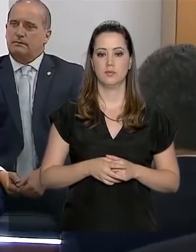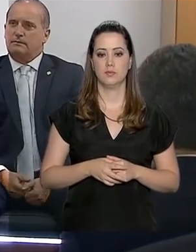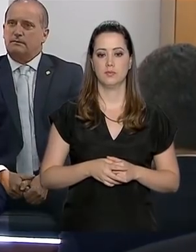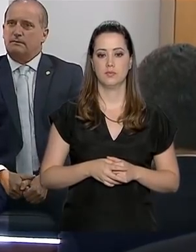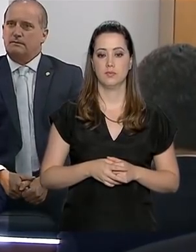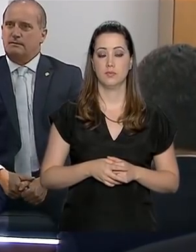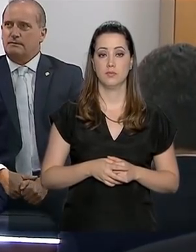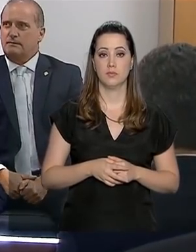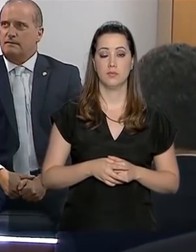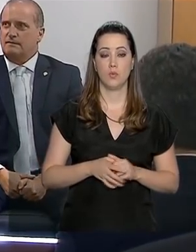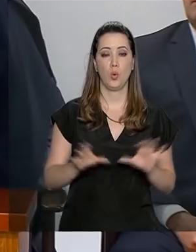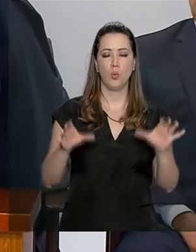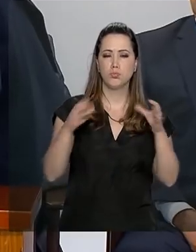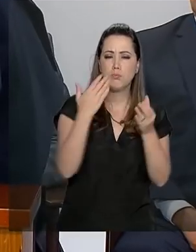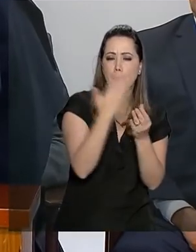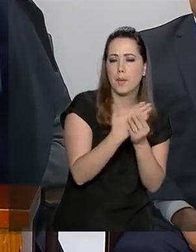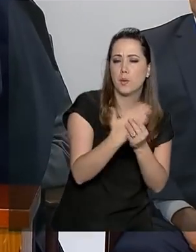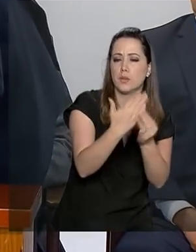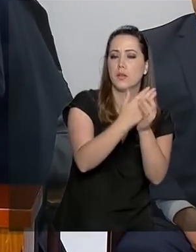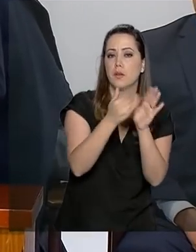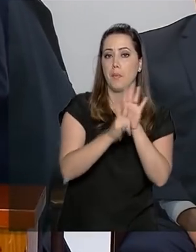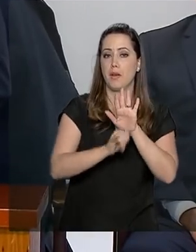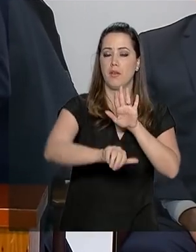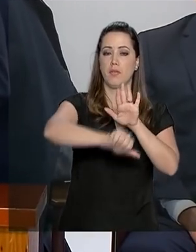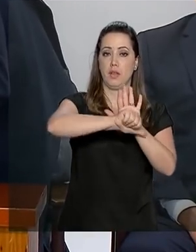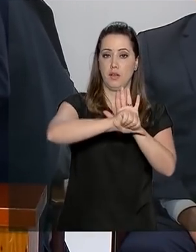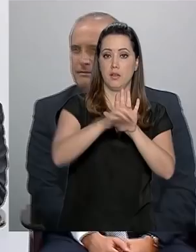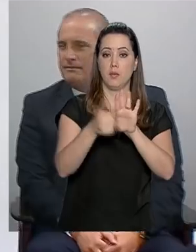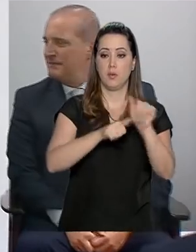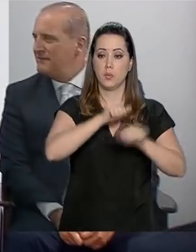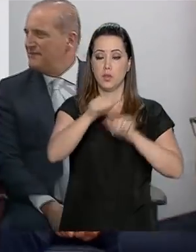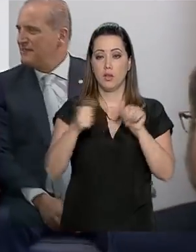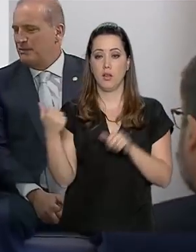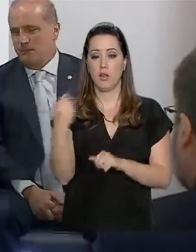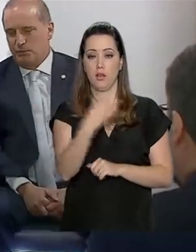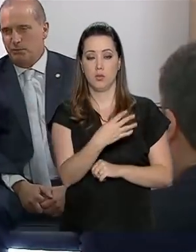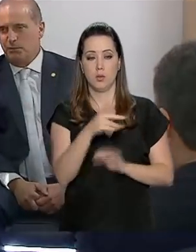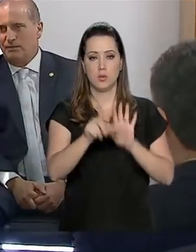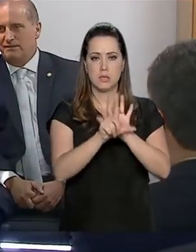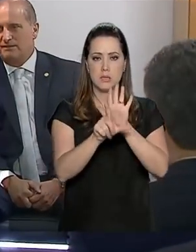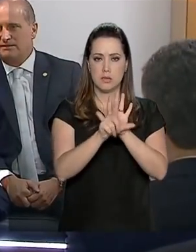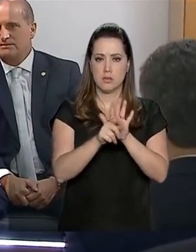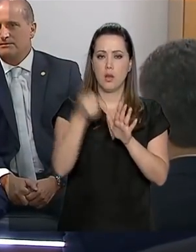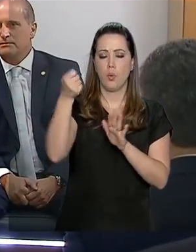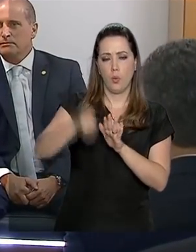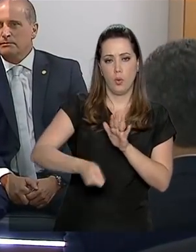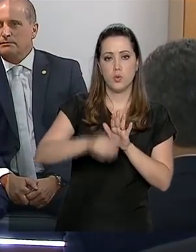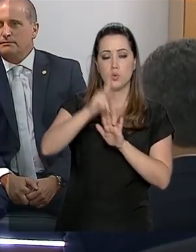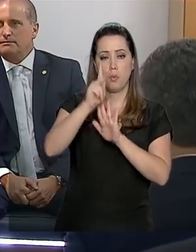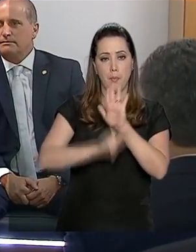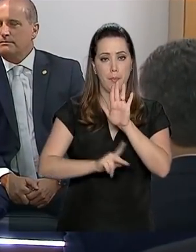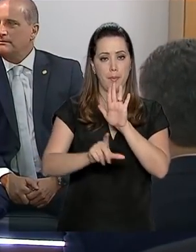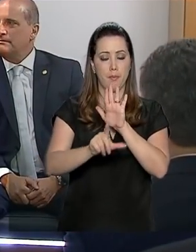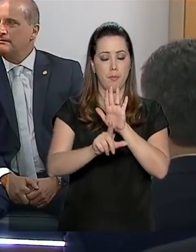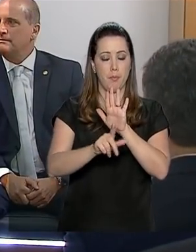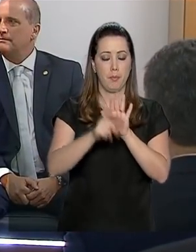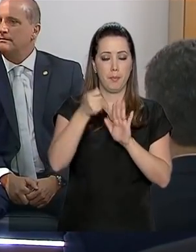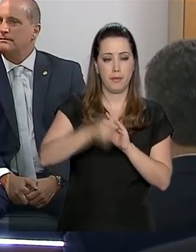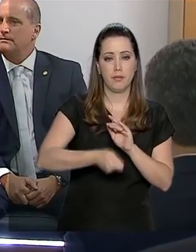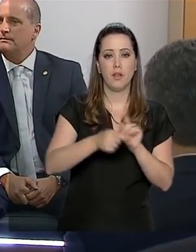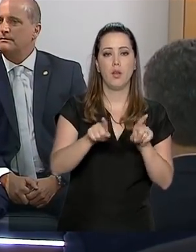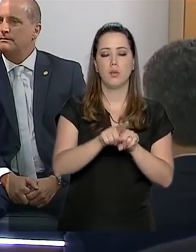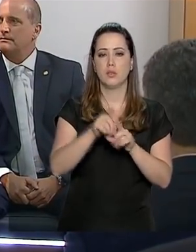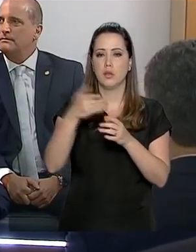O pacote anticrime prevê mudanças em 14 leis, entre elas o Código Penal, a Lei de Execução Penal e o